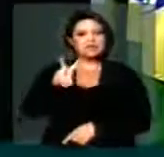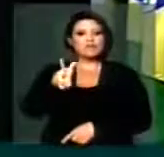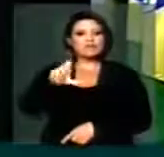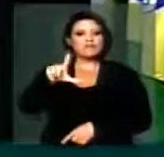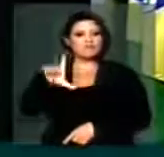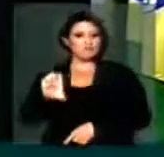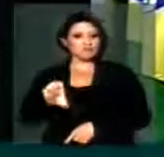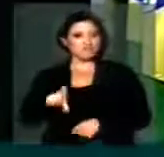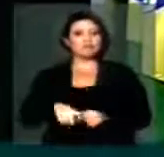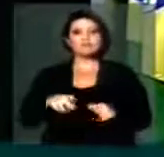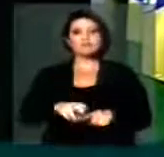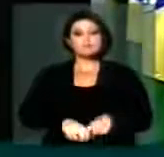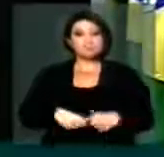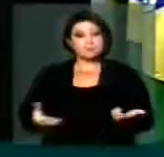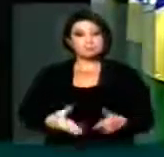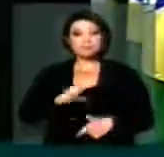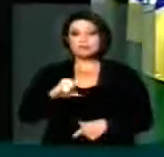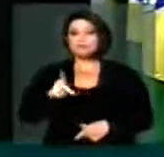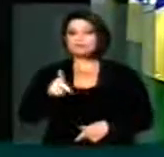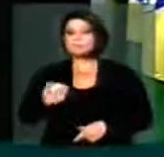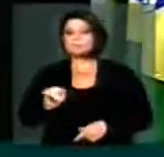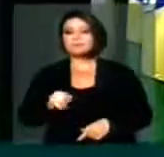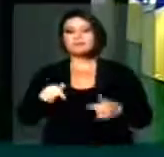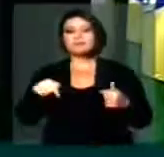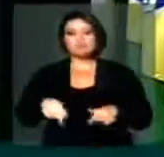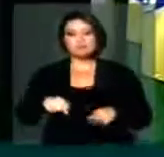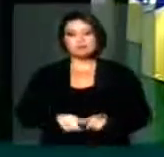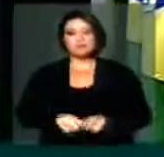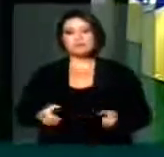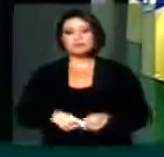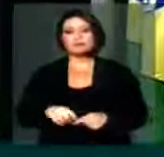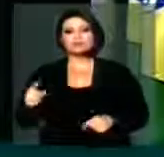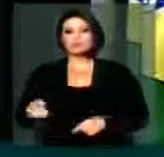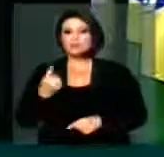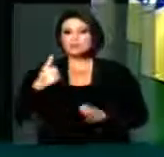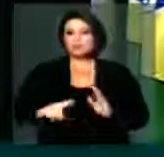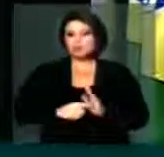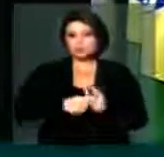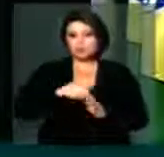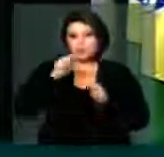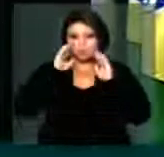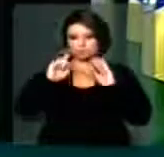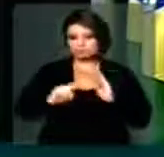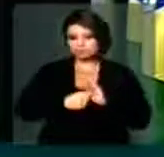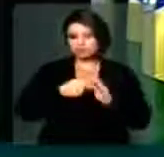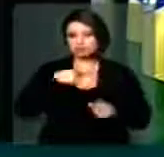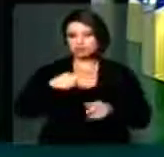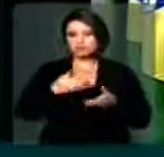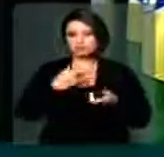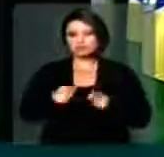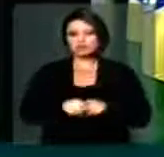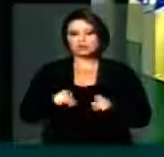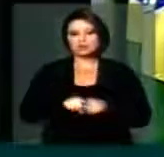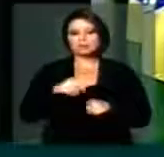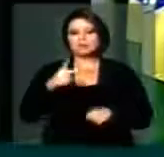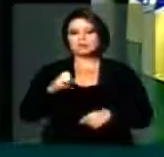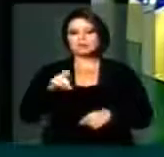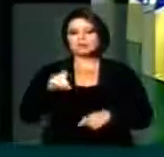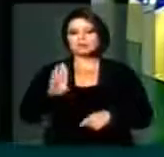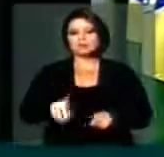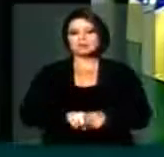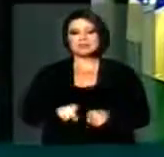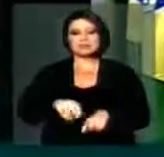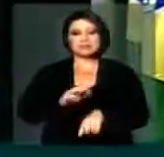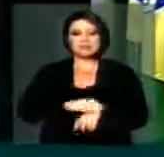é de se estranhar, portanto, que a CPI aberta nesta casa, com o único objetivo de tentar chantagear o PSDB